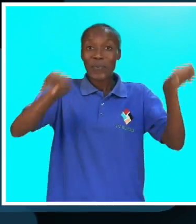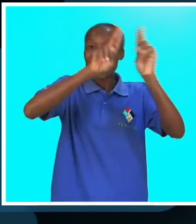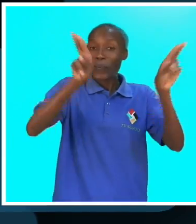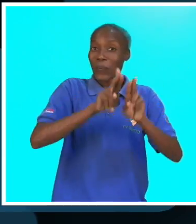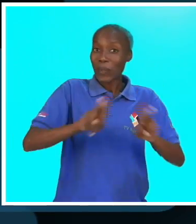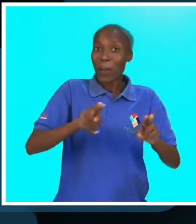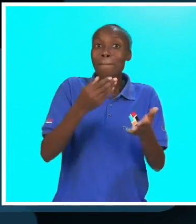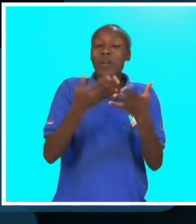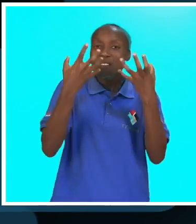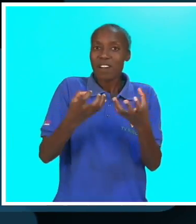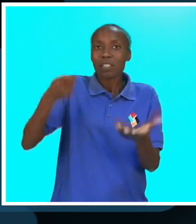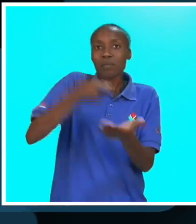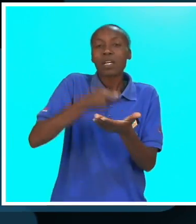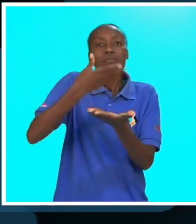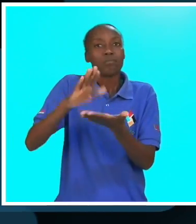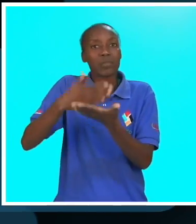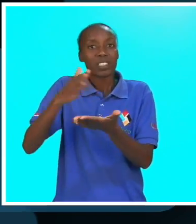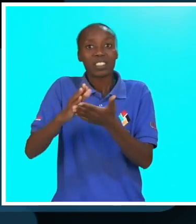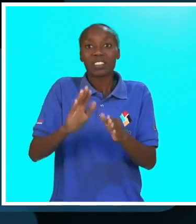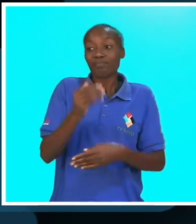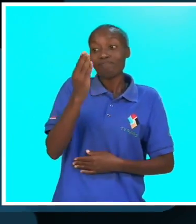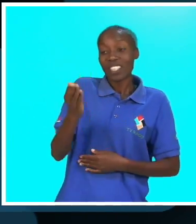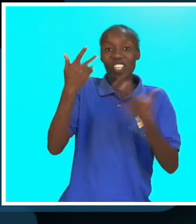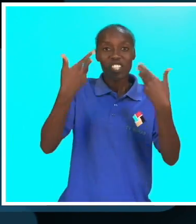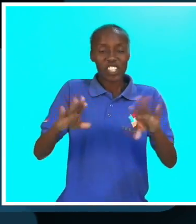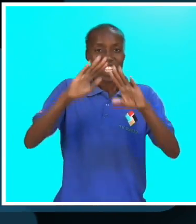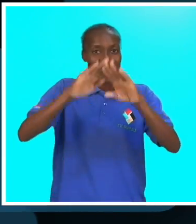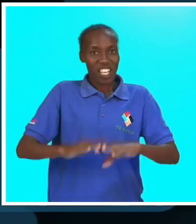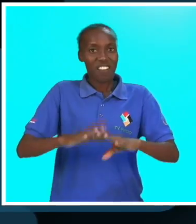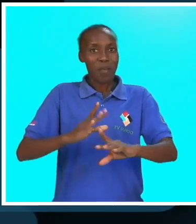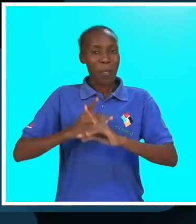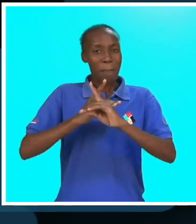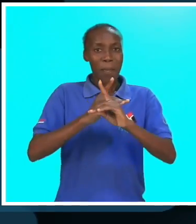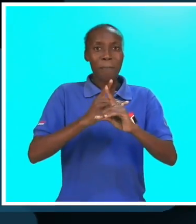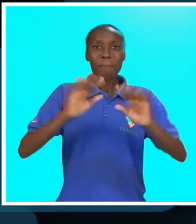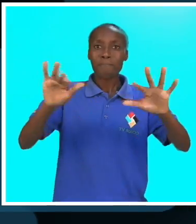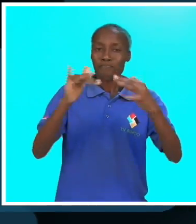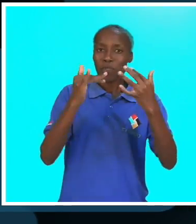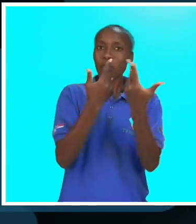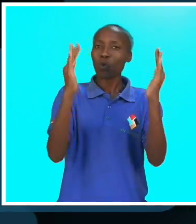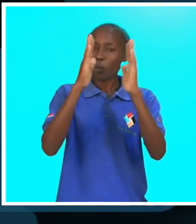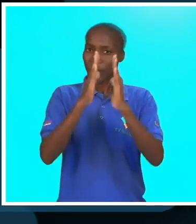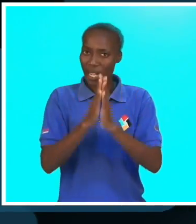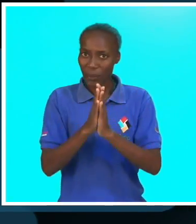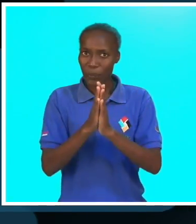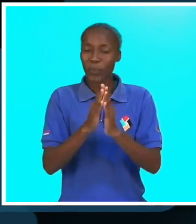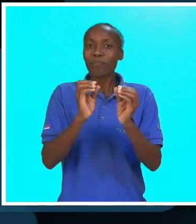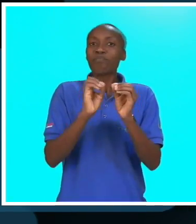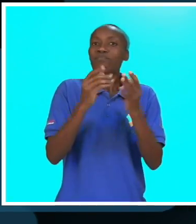competências internacionais por ter uma dívida, não é? E para você que esteve na nossa companhia, o nosso muito obrigado